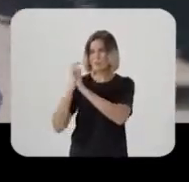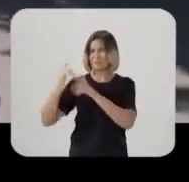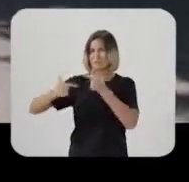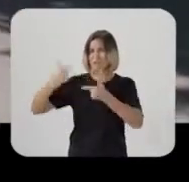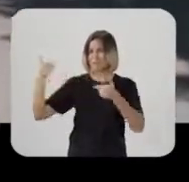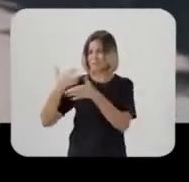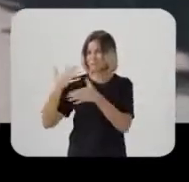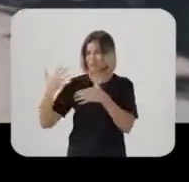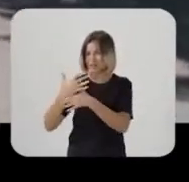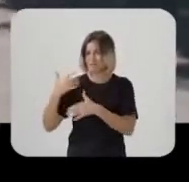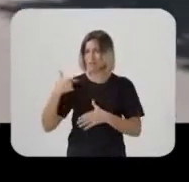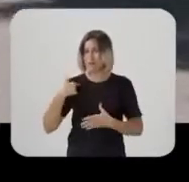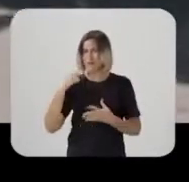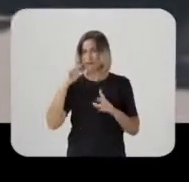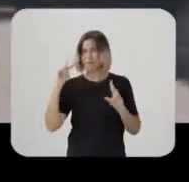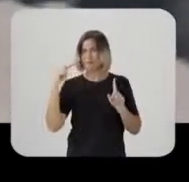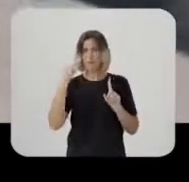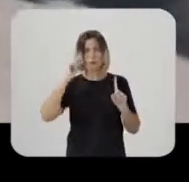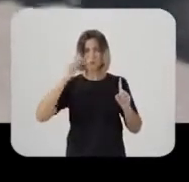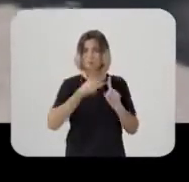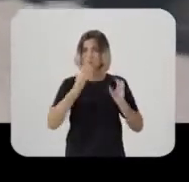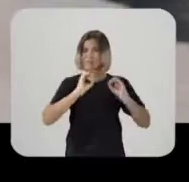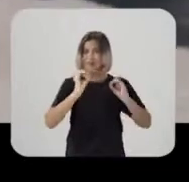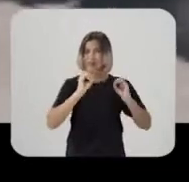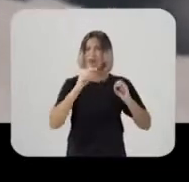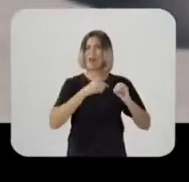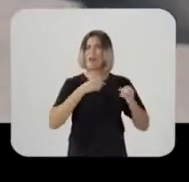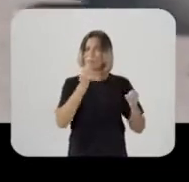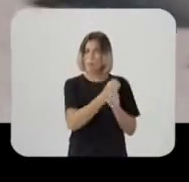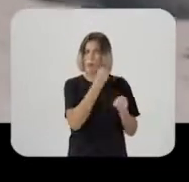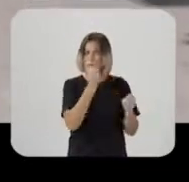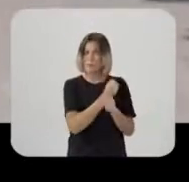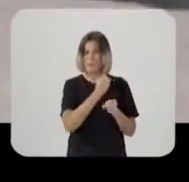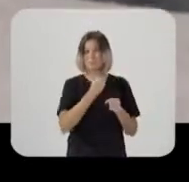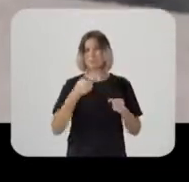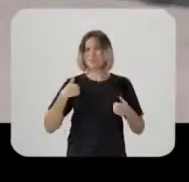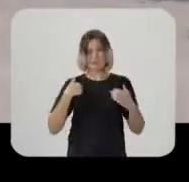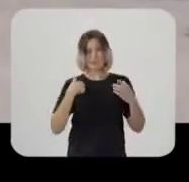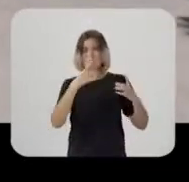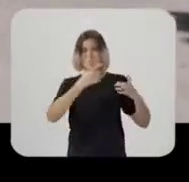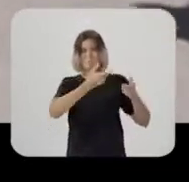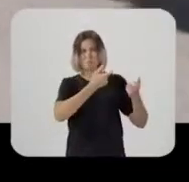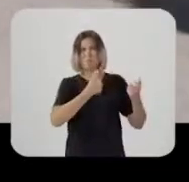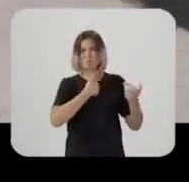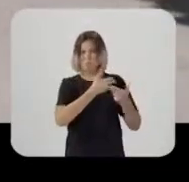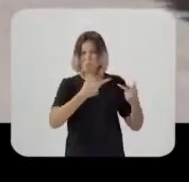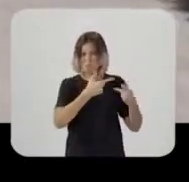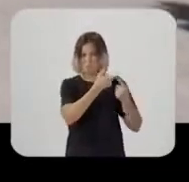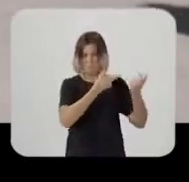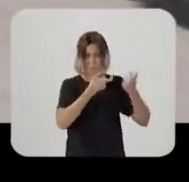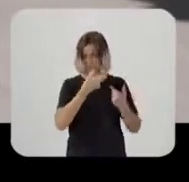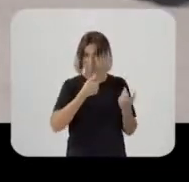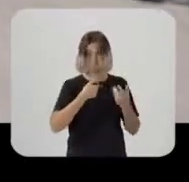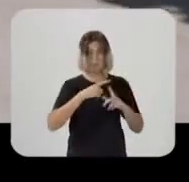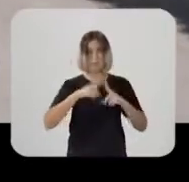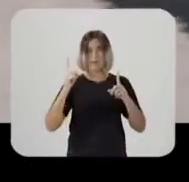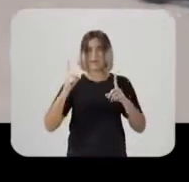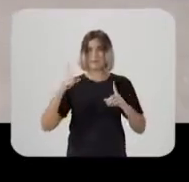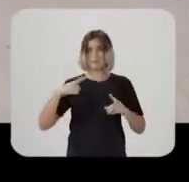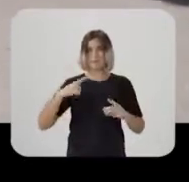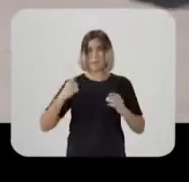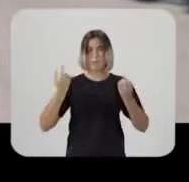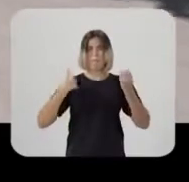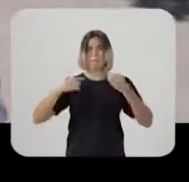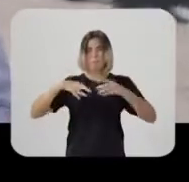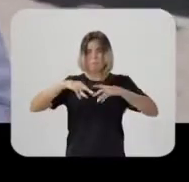trabalho. Sem sequer reconhecer uma obra, uma ação da Prefeitura. Não me preocupa a bacharia em si. O que me preocupa é que, como diz João